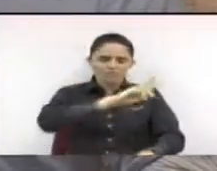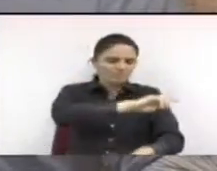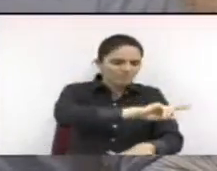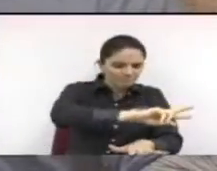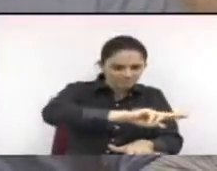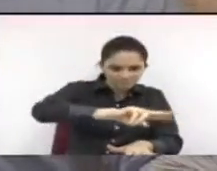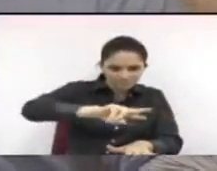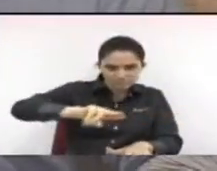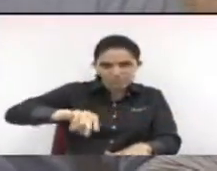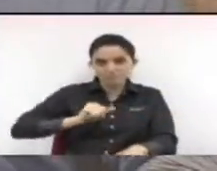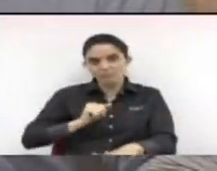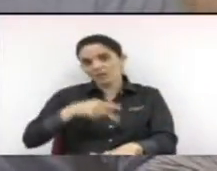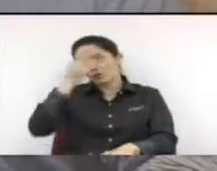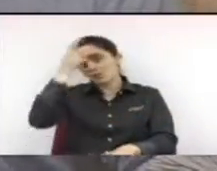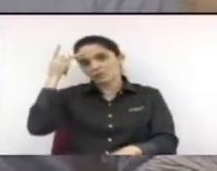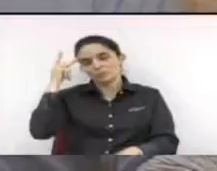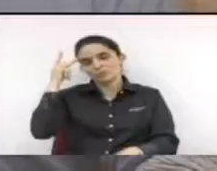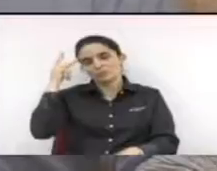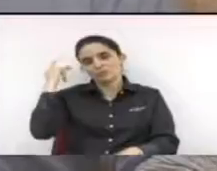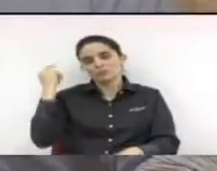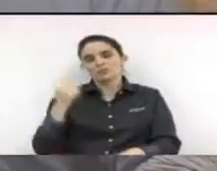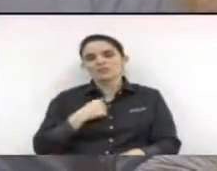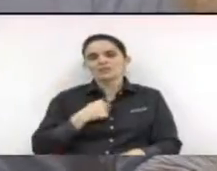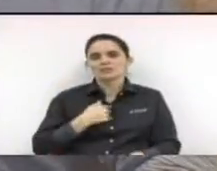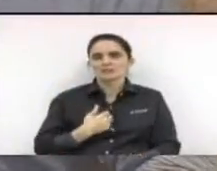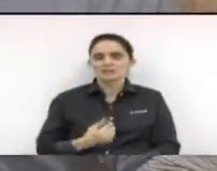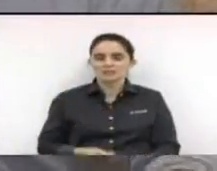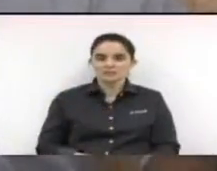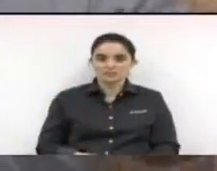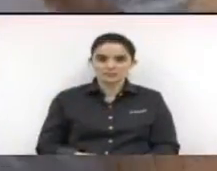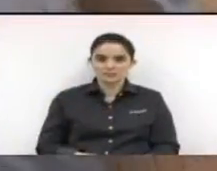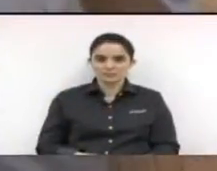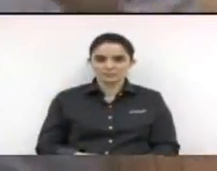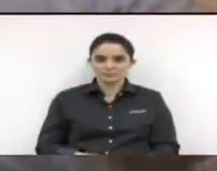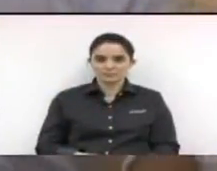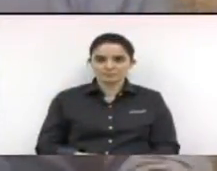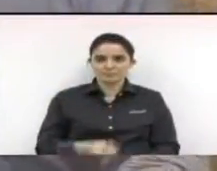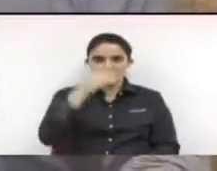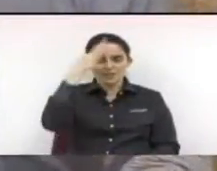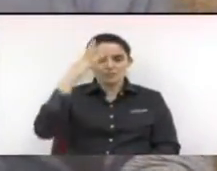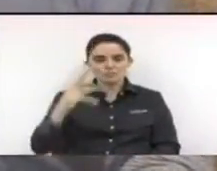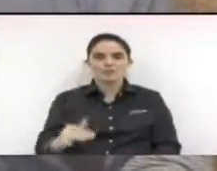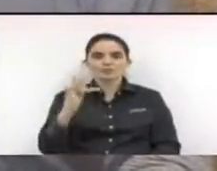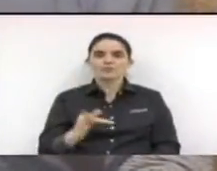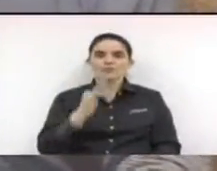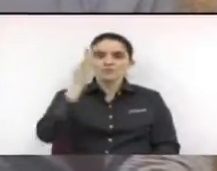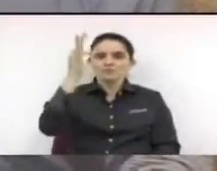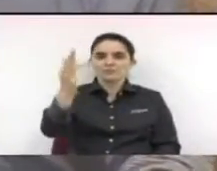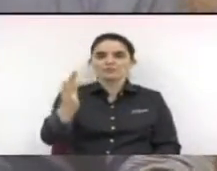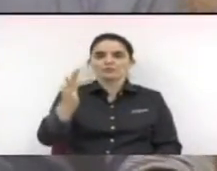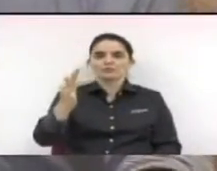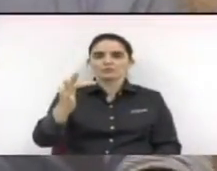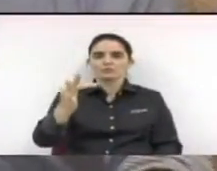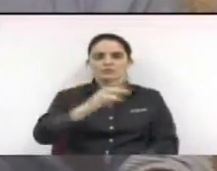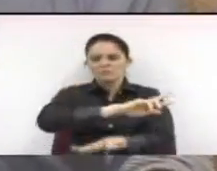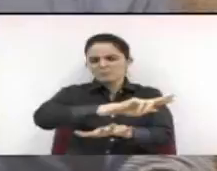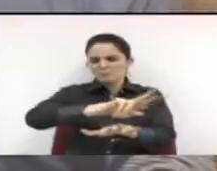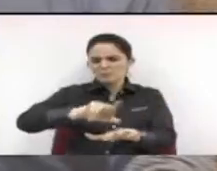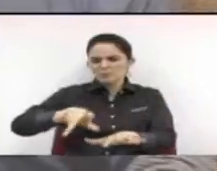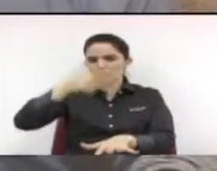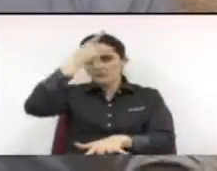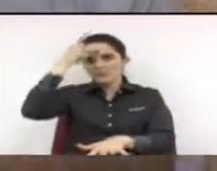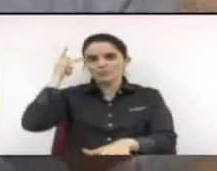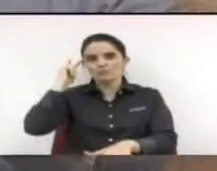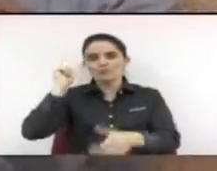milhares de outras tantas, e eu faço votos e espero que outras tantas no futuro venham a ser transformadas pelo